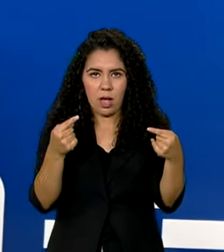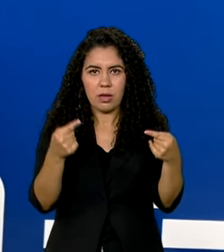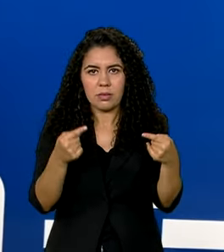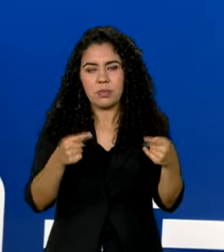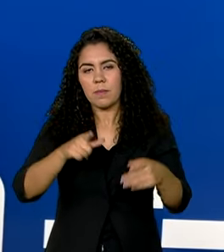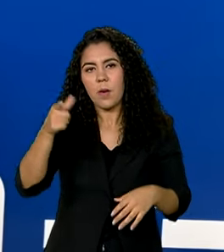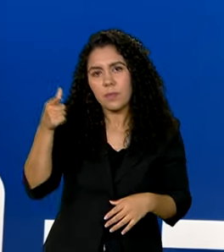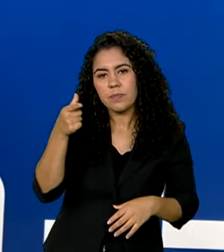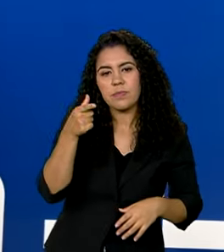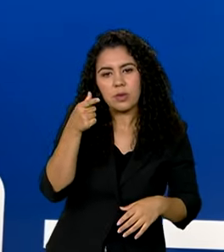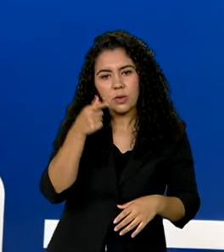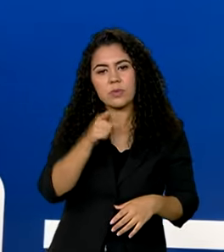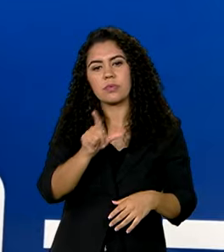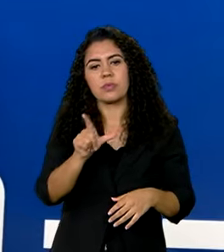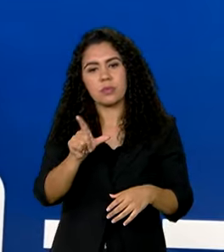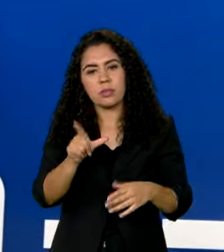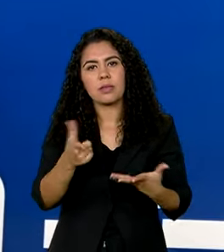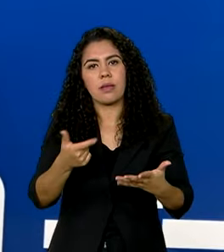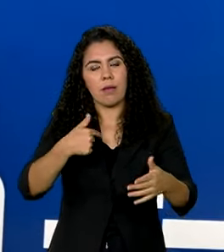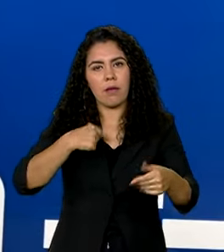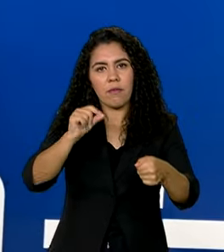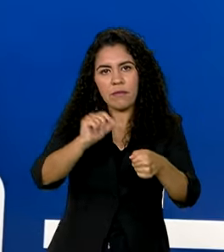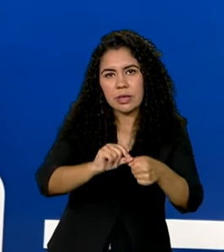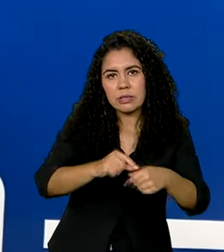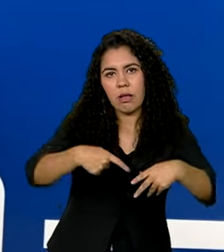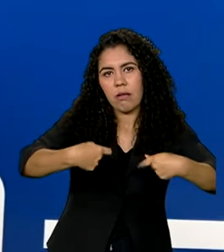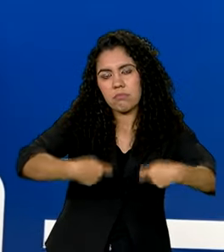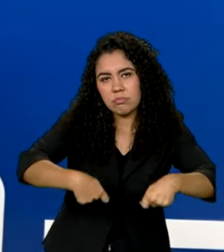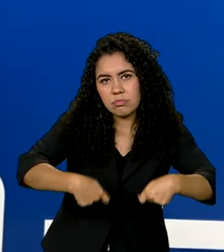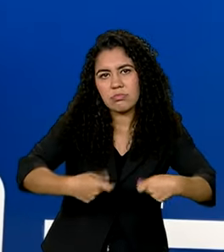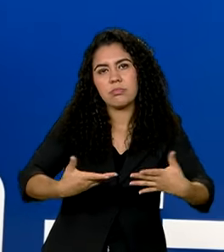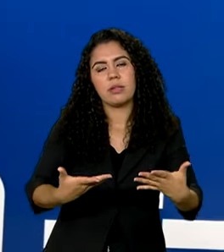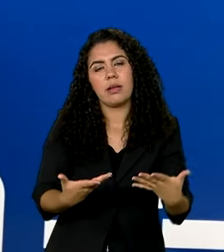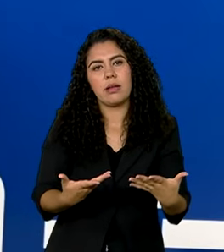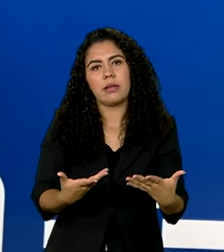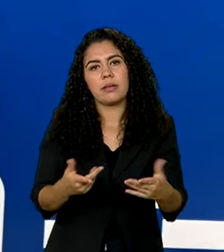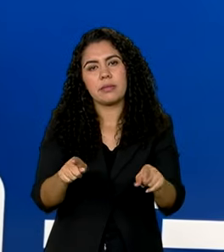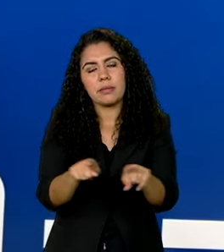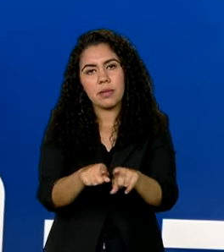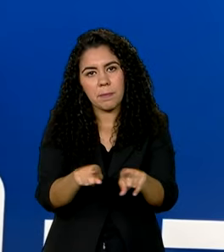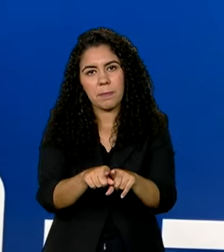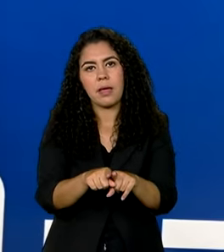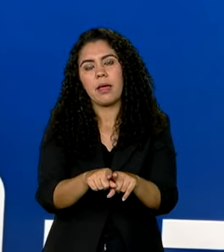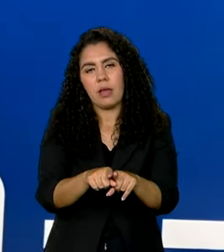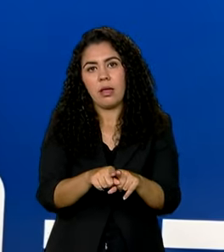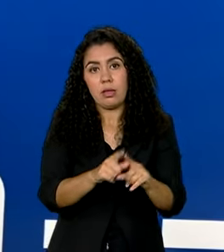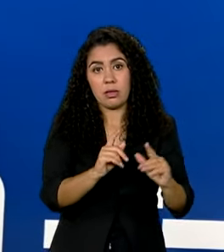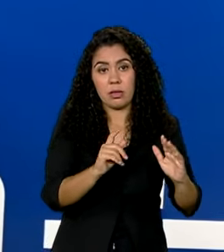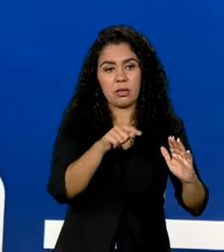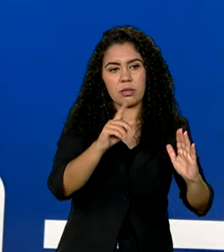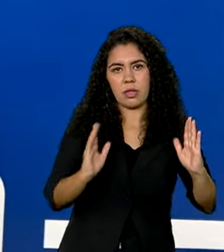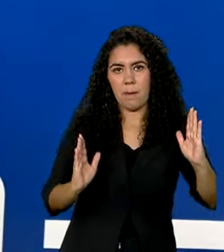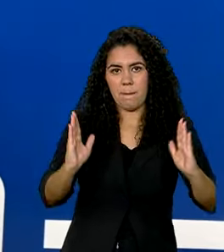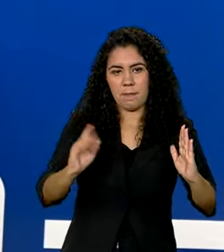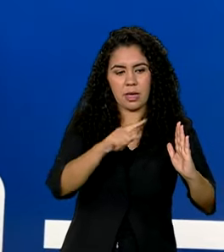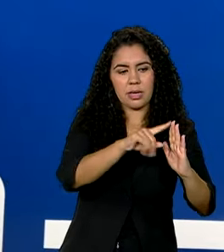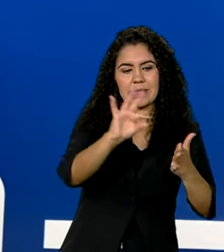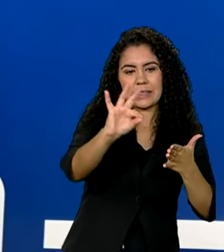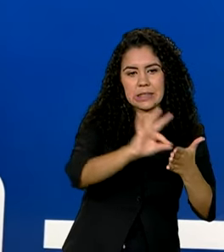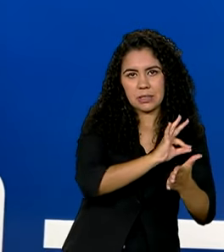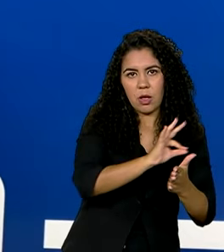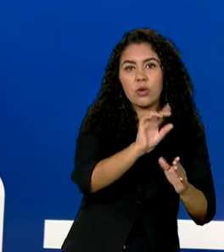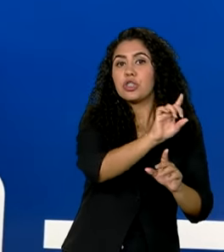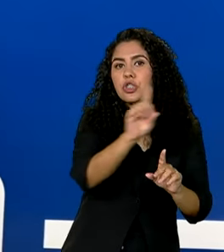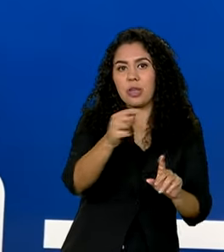atender aos seus anseios, às suas necessidades. E do período de inscrição, que é do período de 27